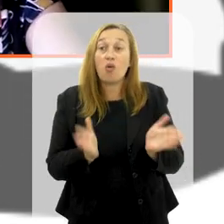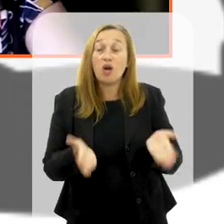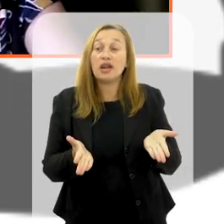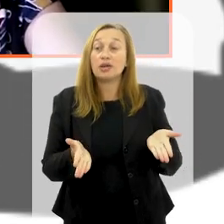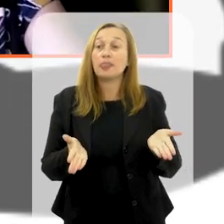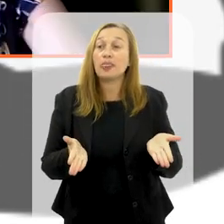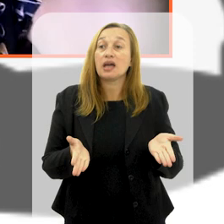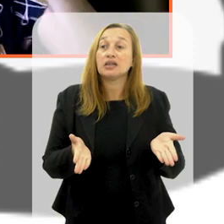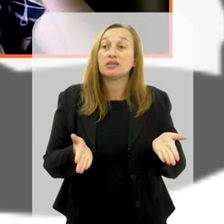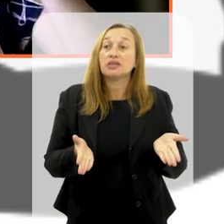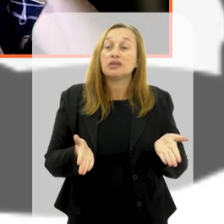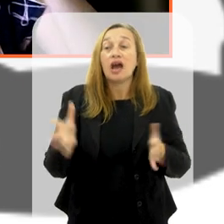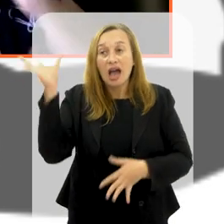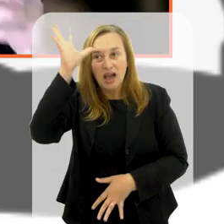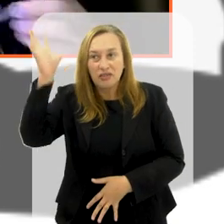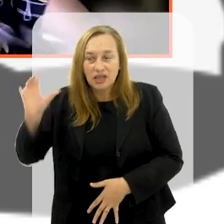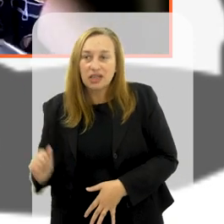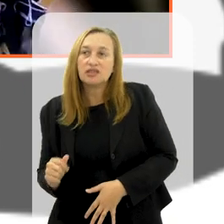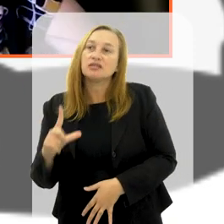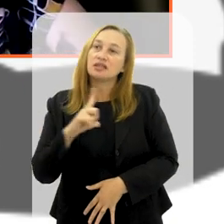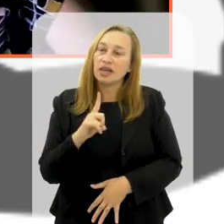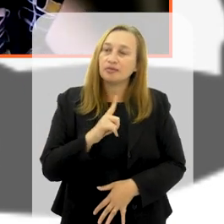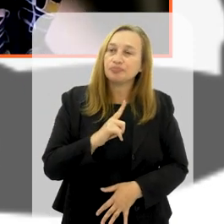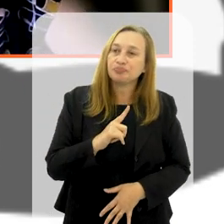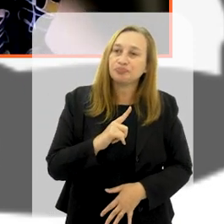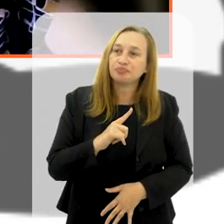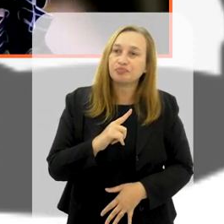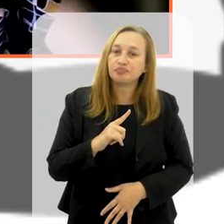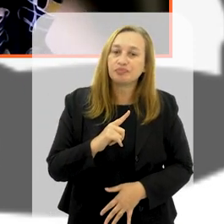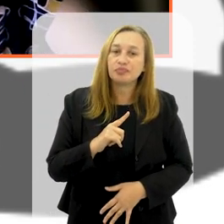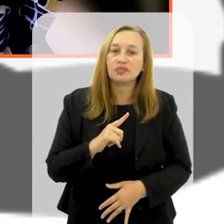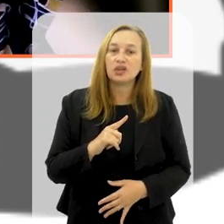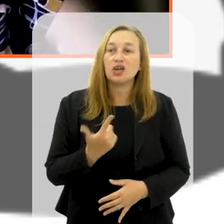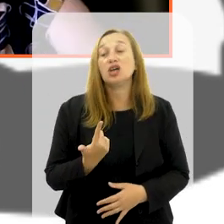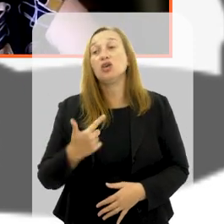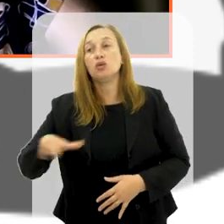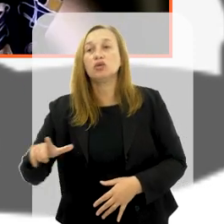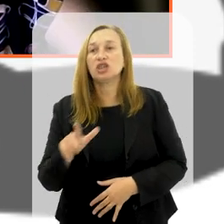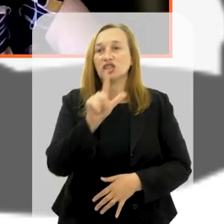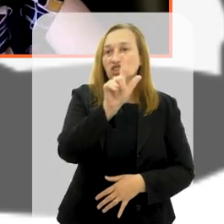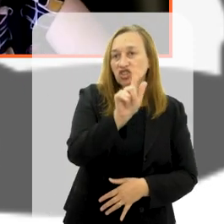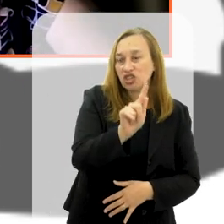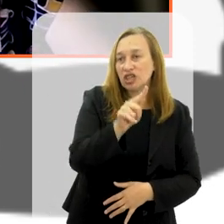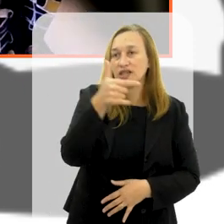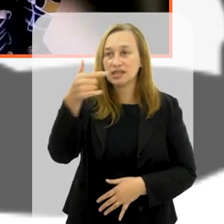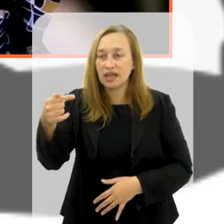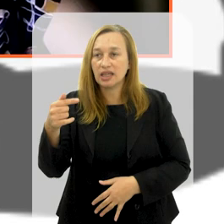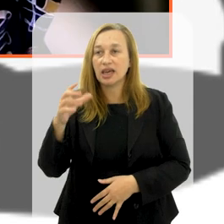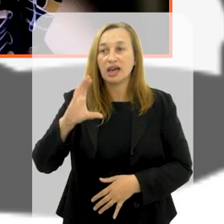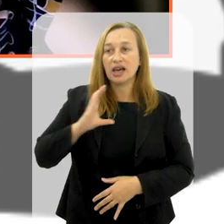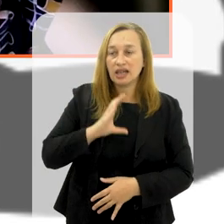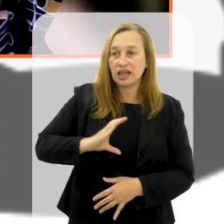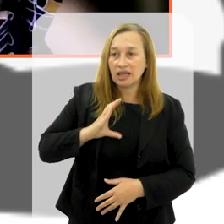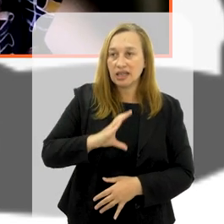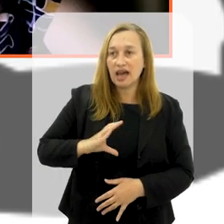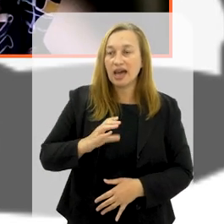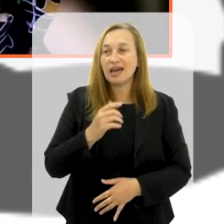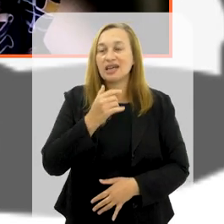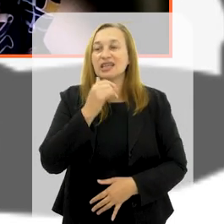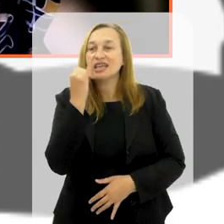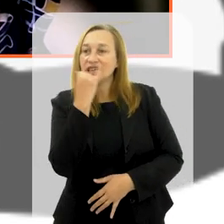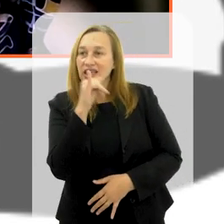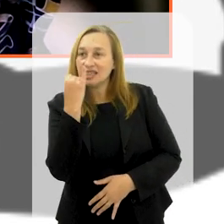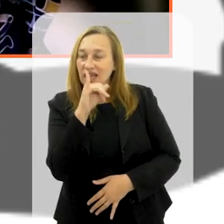agora, no caso da União Africana, também vai ter. E os outros que eram G7, Canadá, Itália,